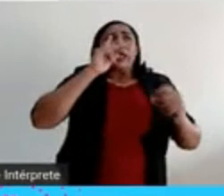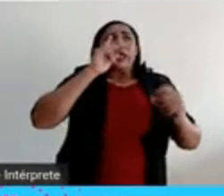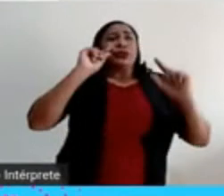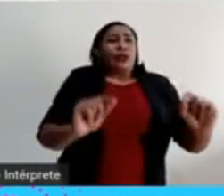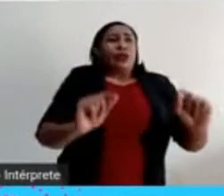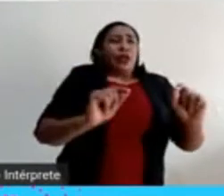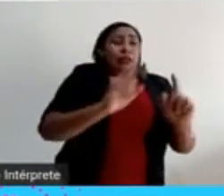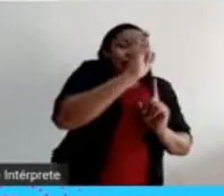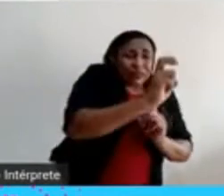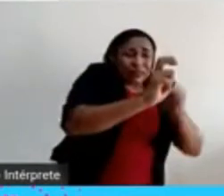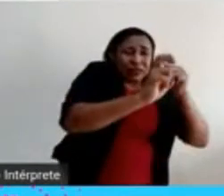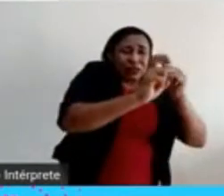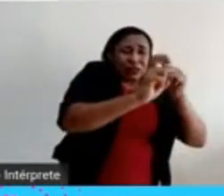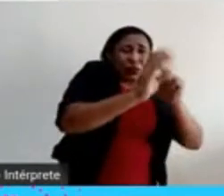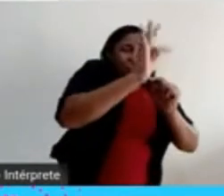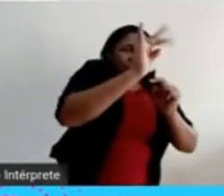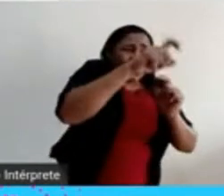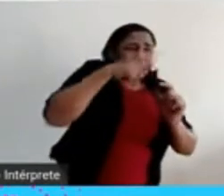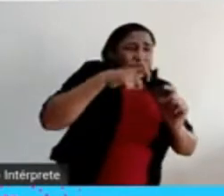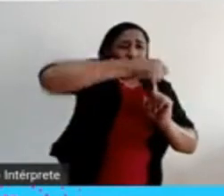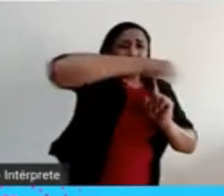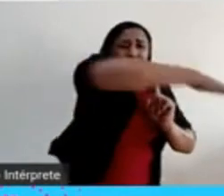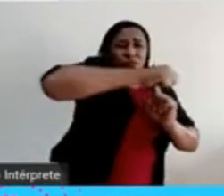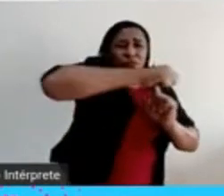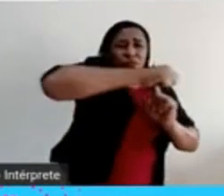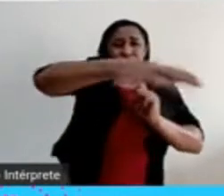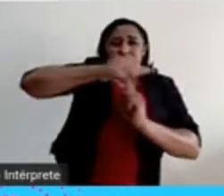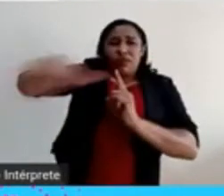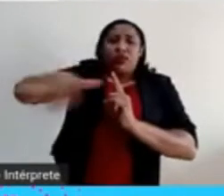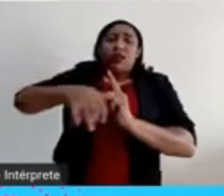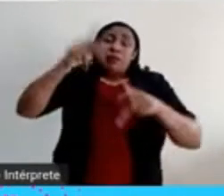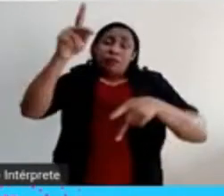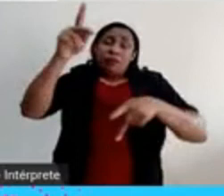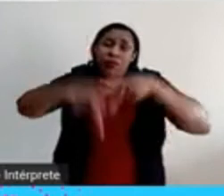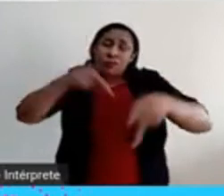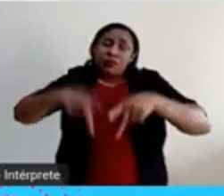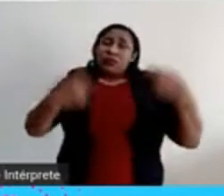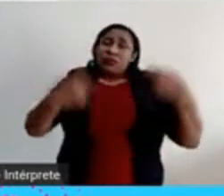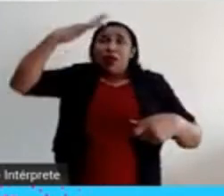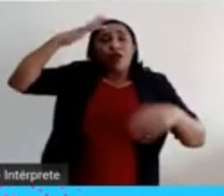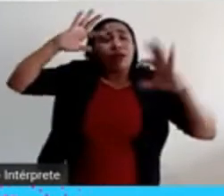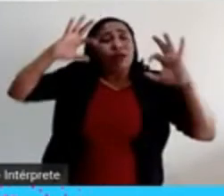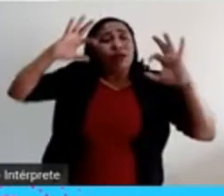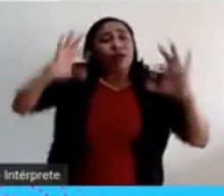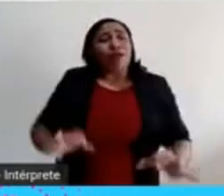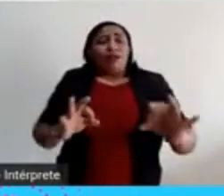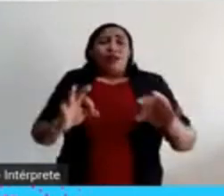inaceitável. A população tem que entender e tem que tomar os devidos cuidados